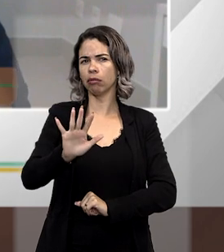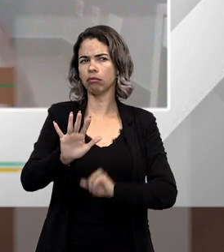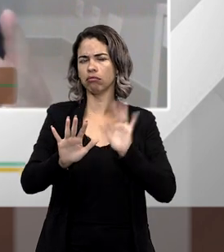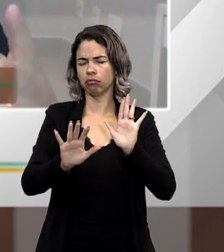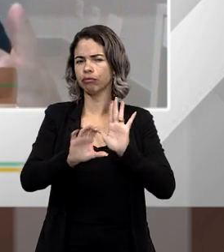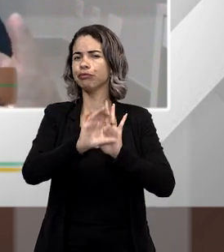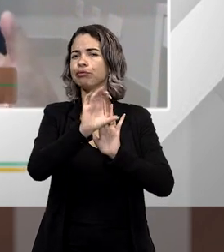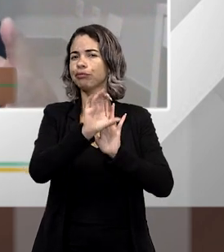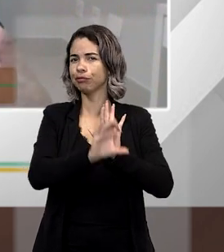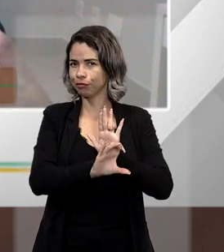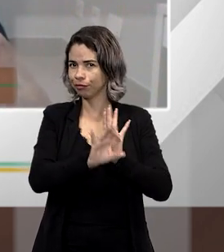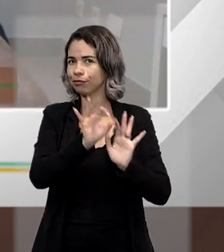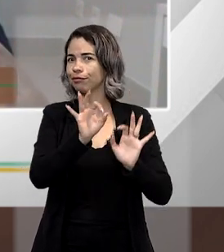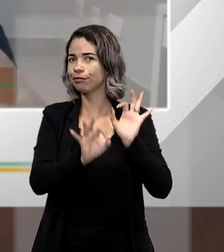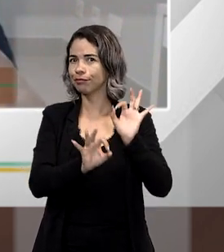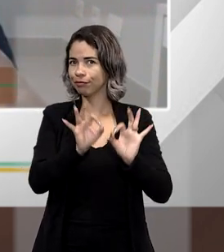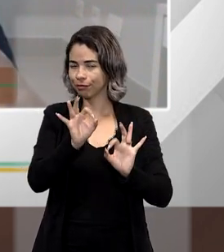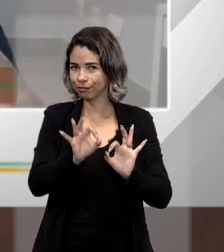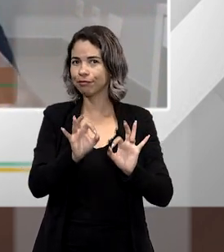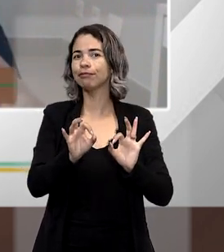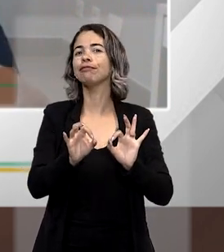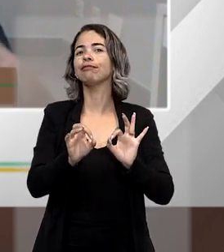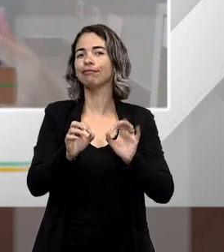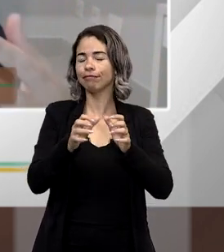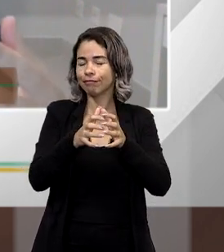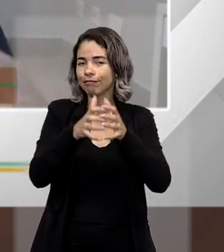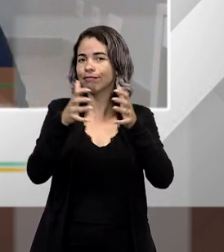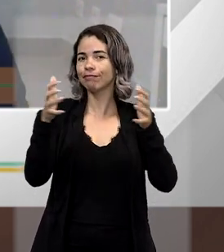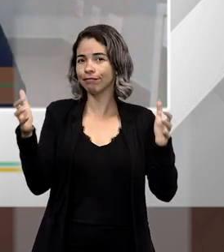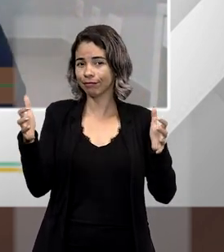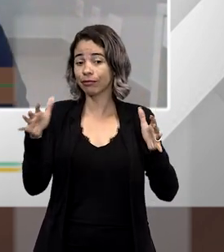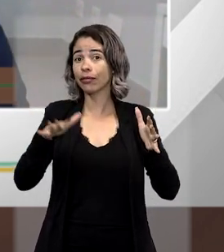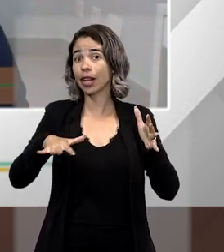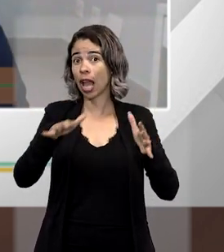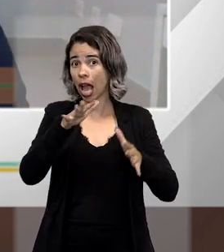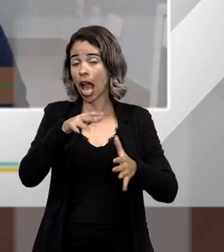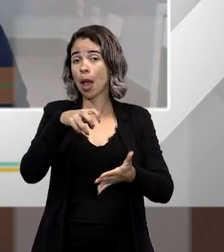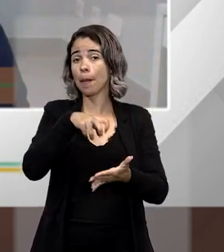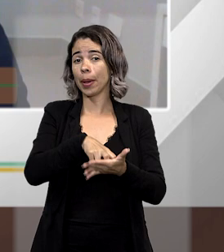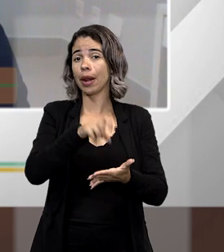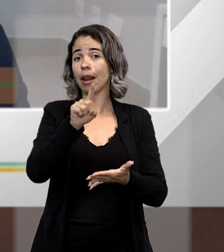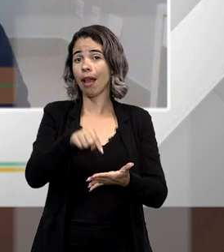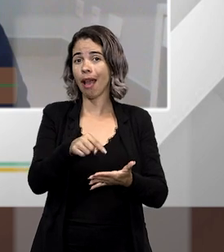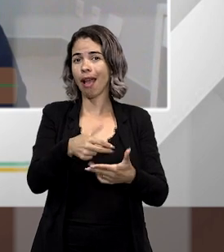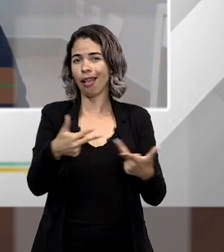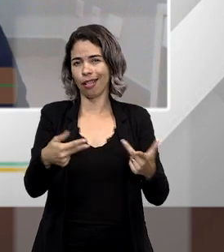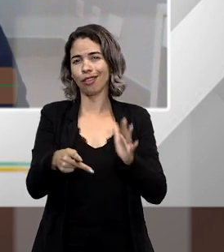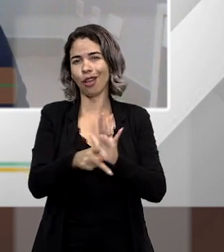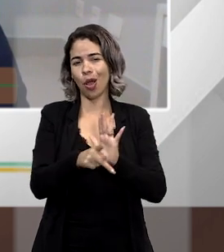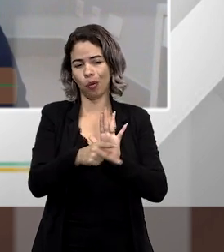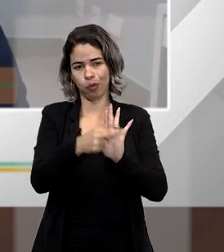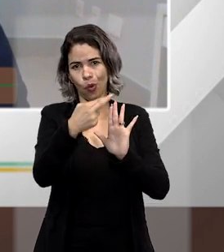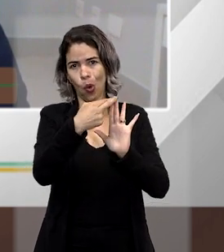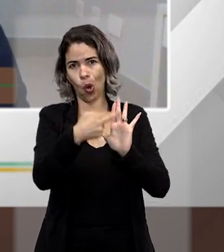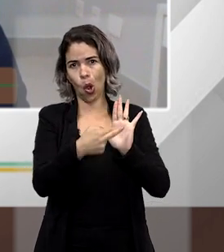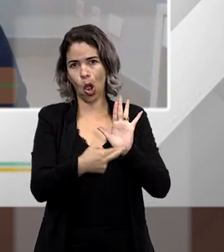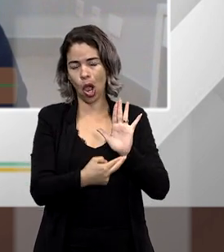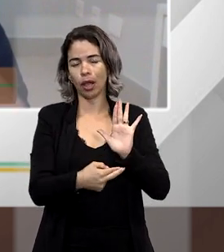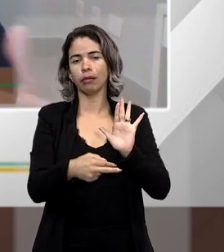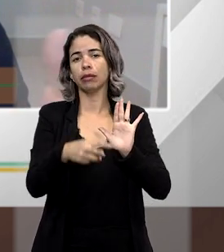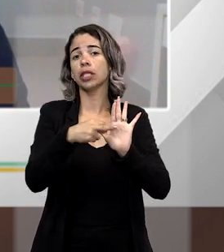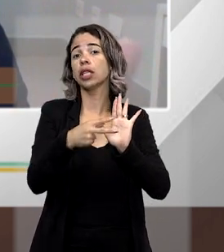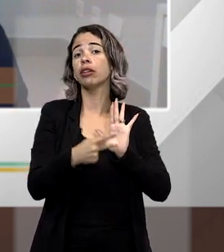Esse também é um conceito jurídico indeterminado, que no direito penal, muitas vezes, é batizado como elemento normativo do tipo.